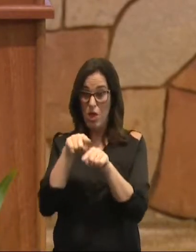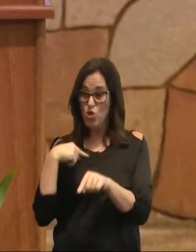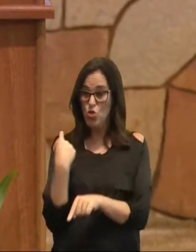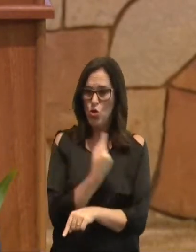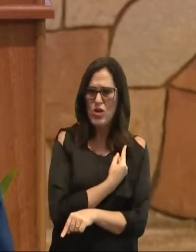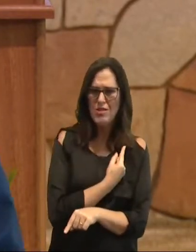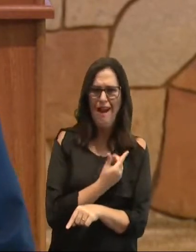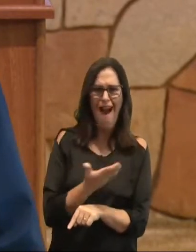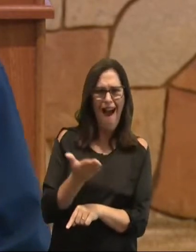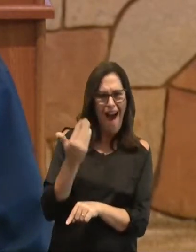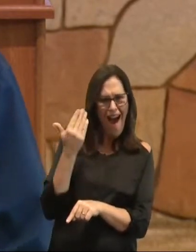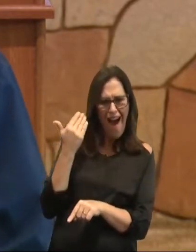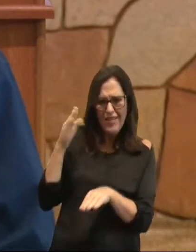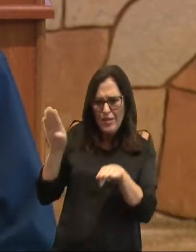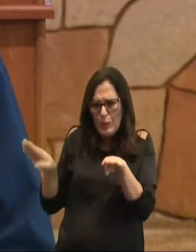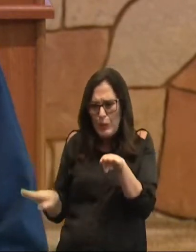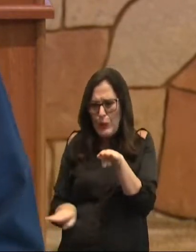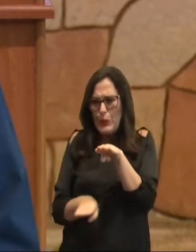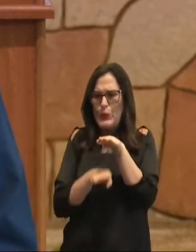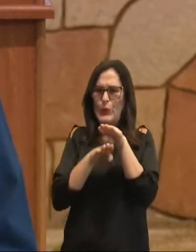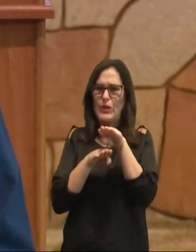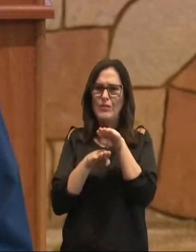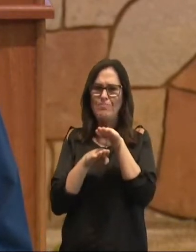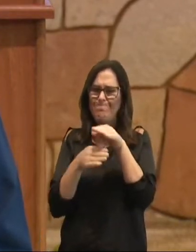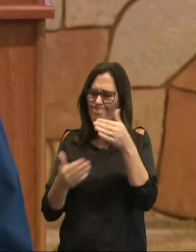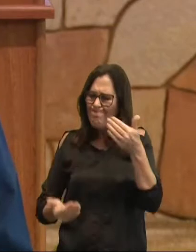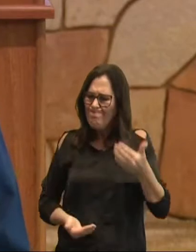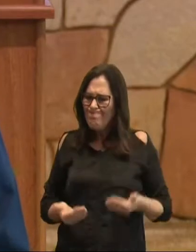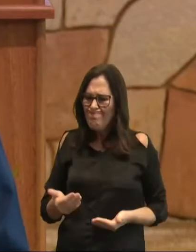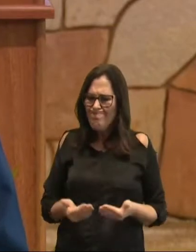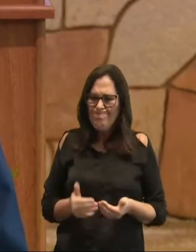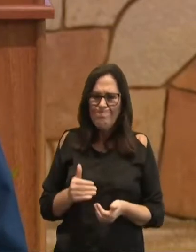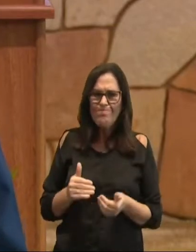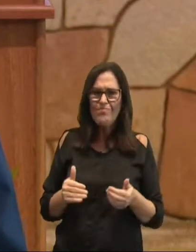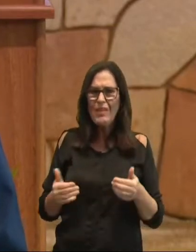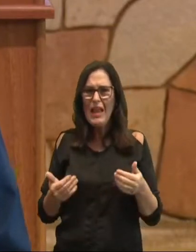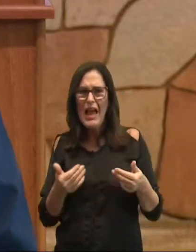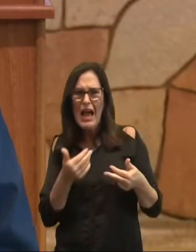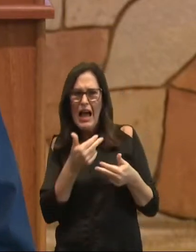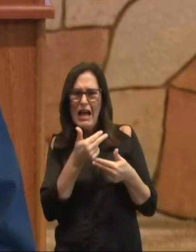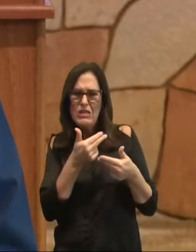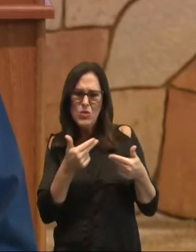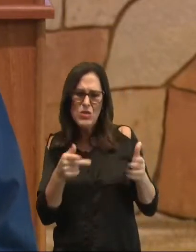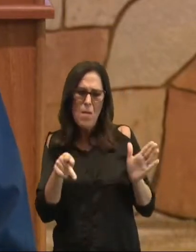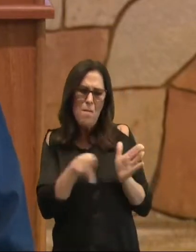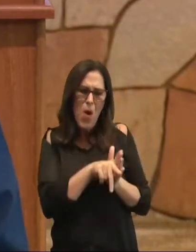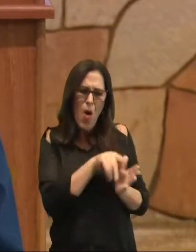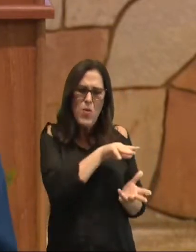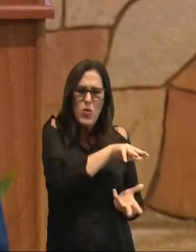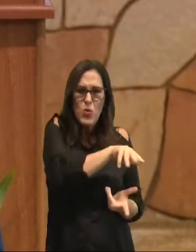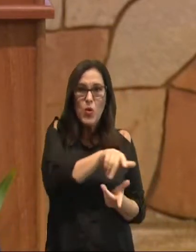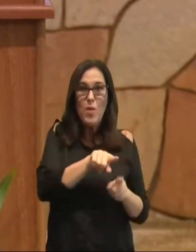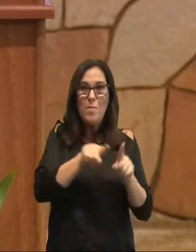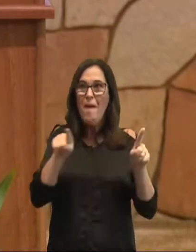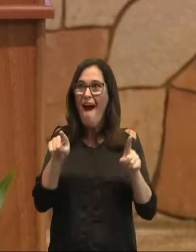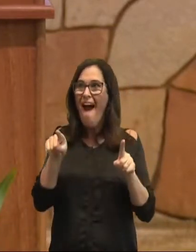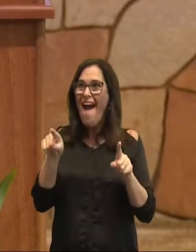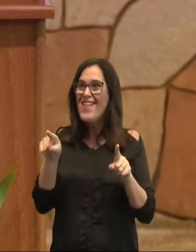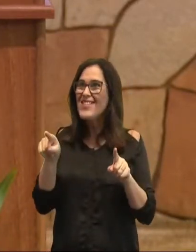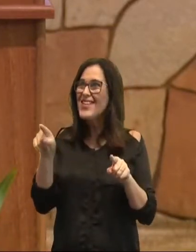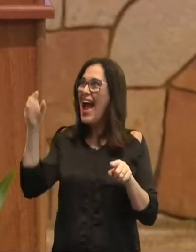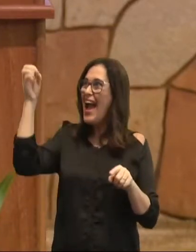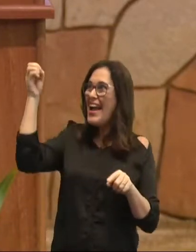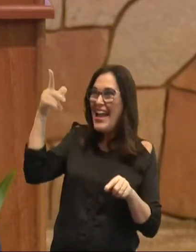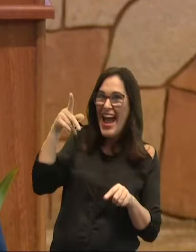quando éramos menores, estávamos servilmente sujeitos aos rudimentos do mundo. Vindo, porém, à plenitude do tempo,